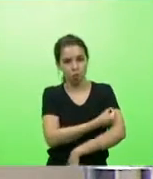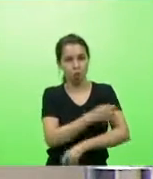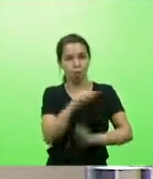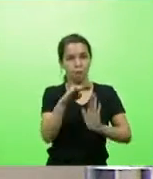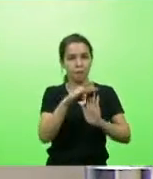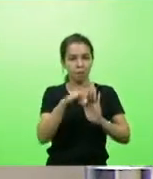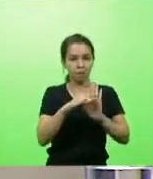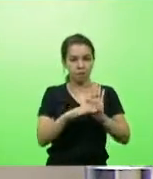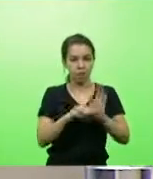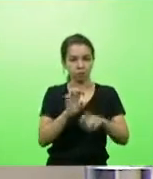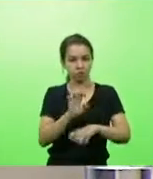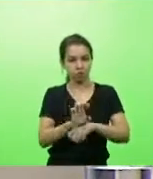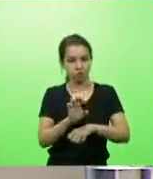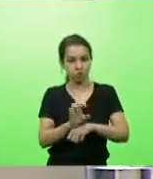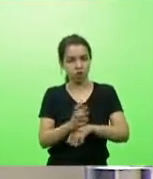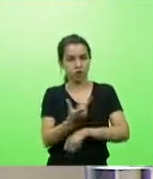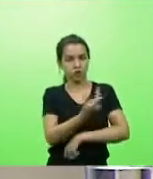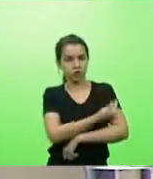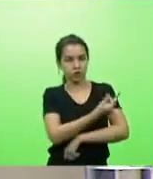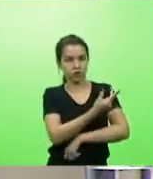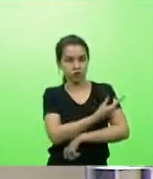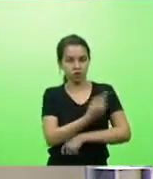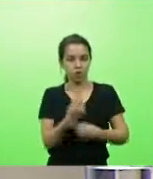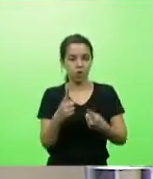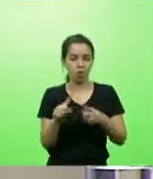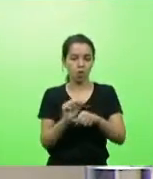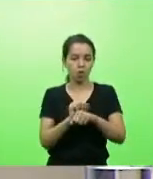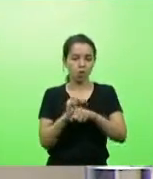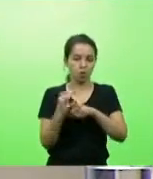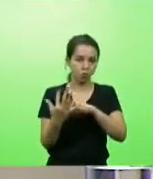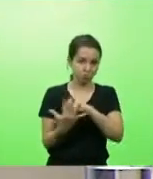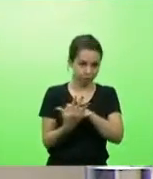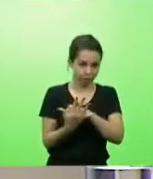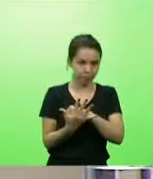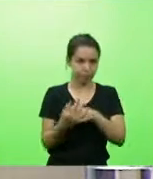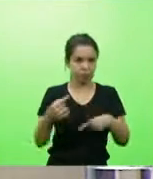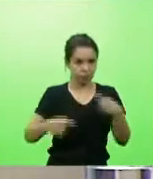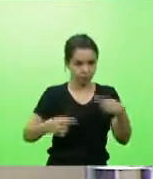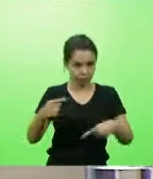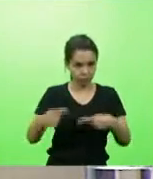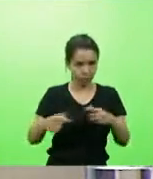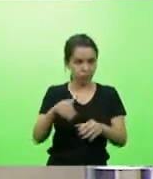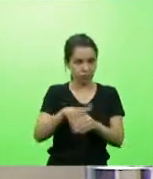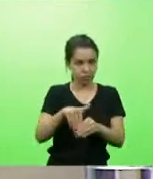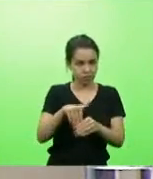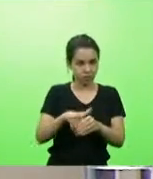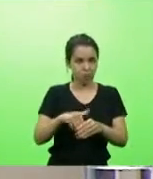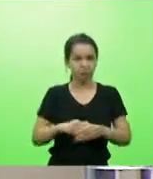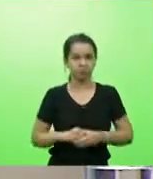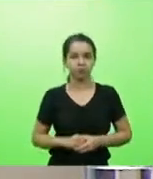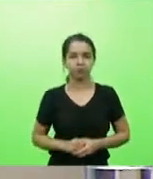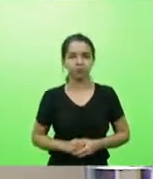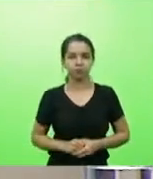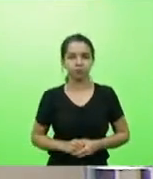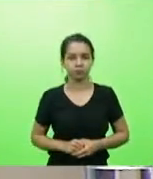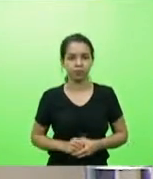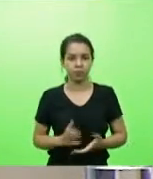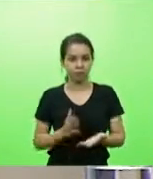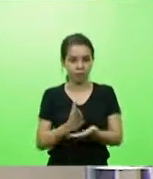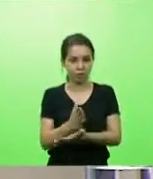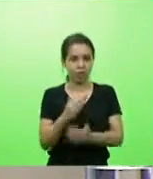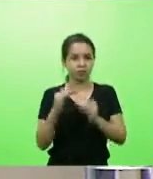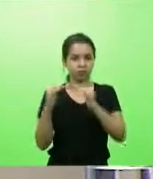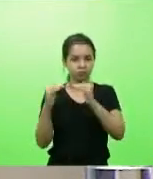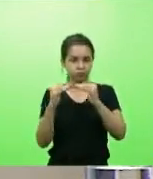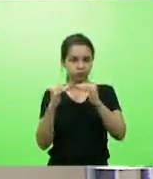contra a Covid-19. Em discussão. Não havendo quem queira discutir em votação, deputados que aprovam permaneçam como se encontra. Aprovado